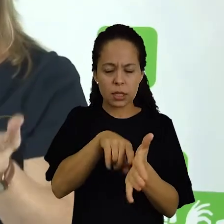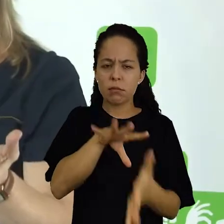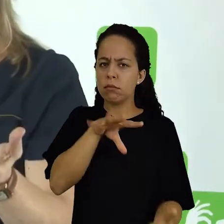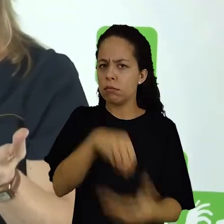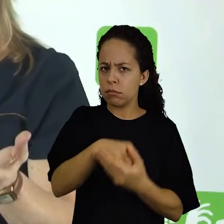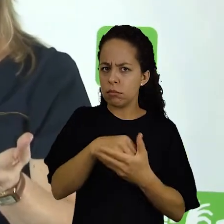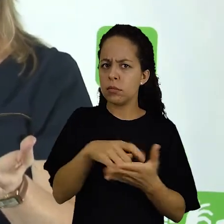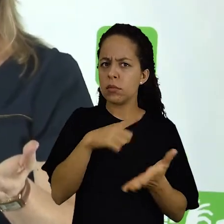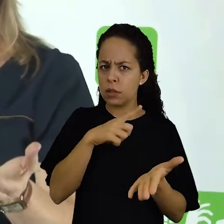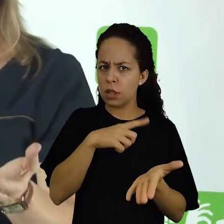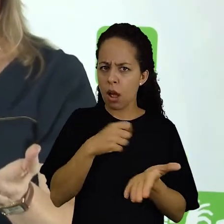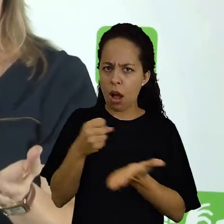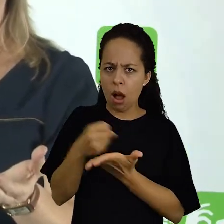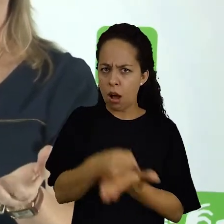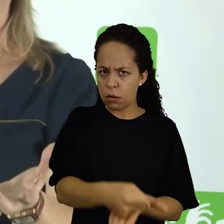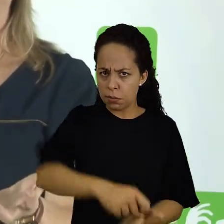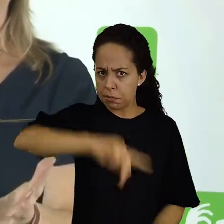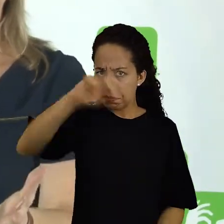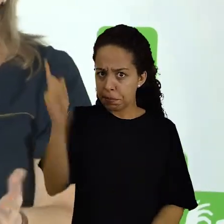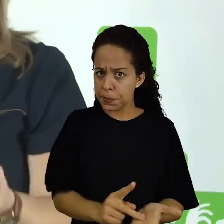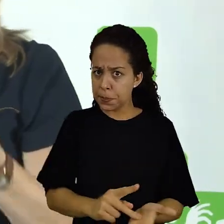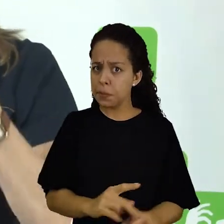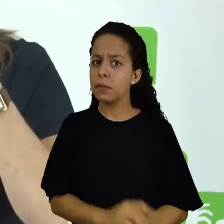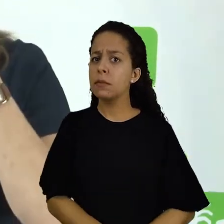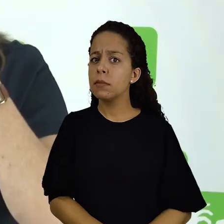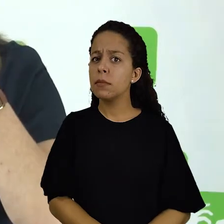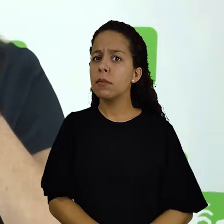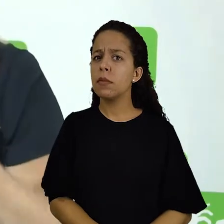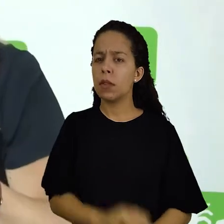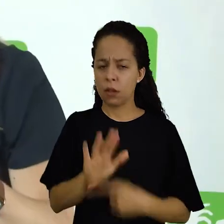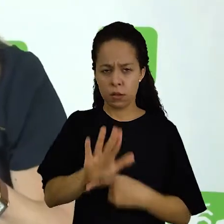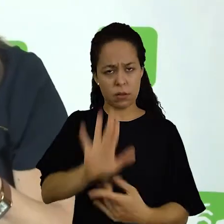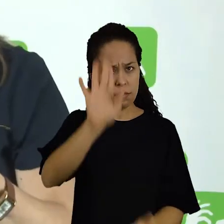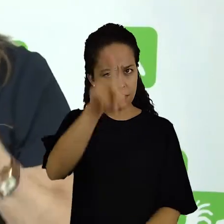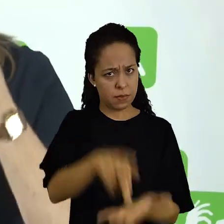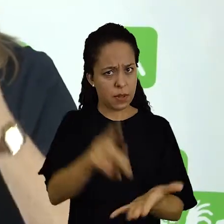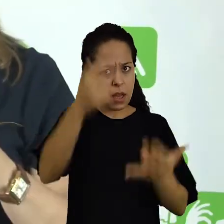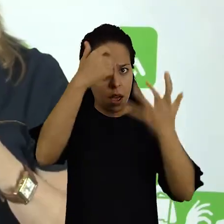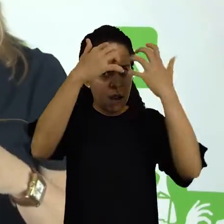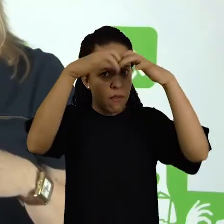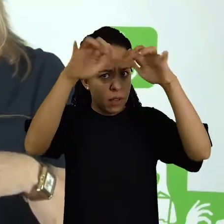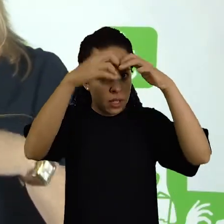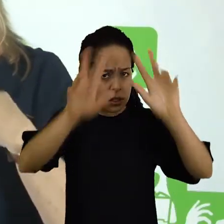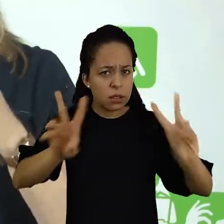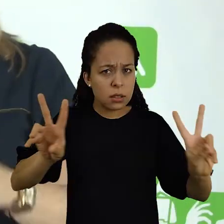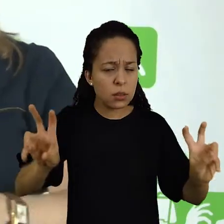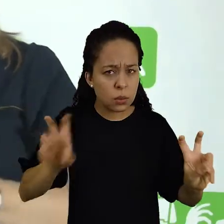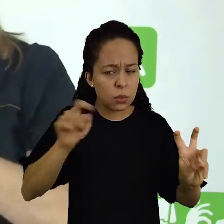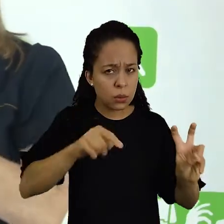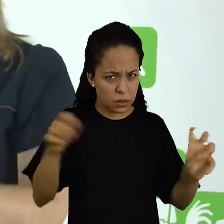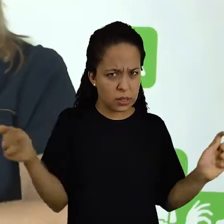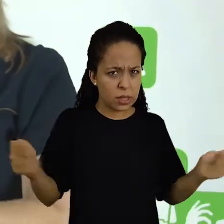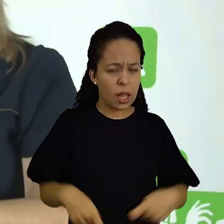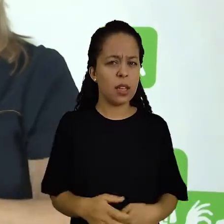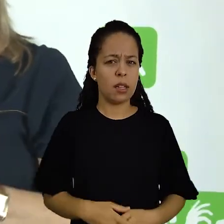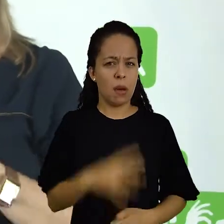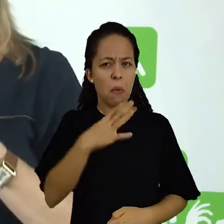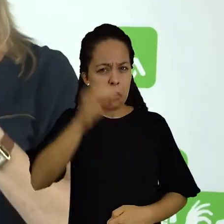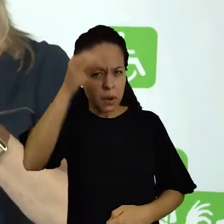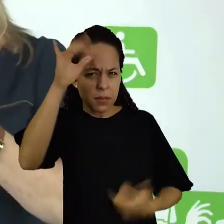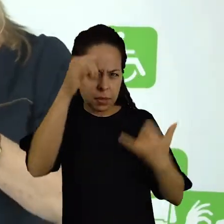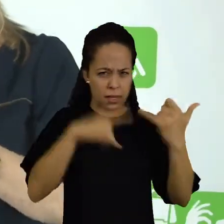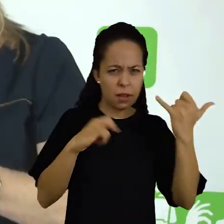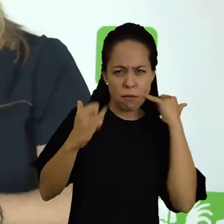sua pesquisa, ela trará contribuições significativas para a reflexão sobre esse assunto?